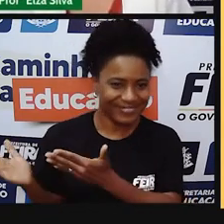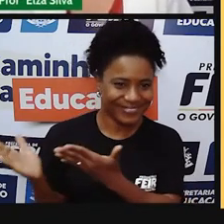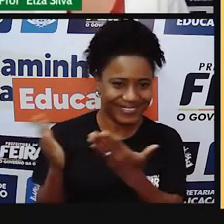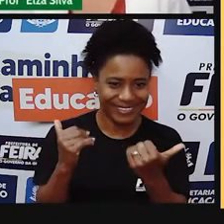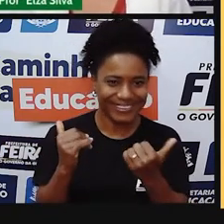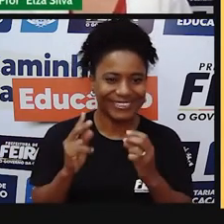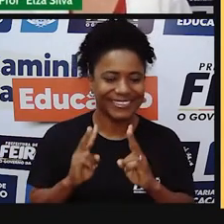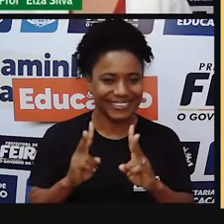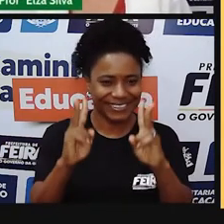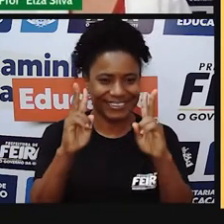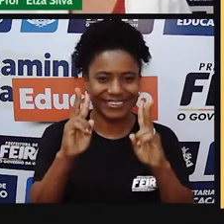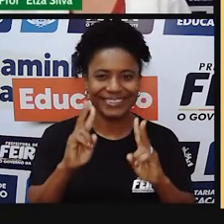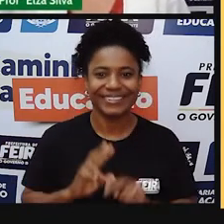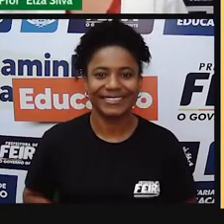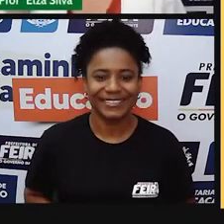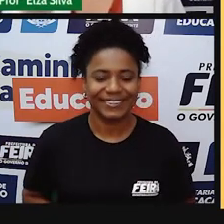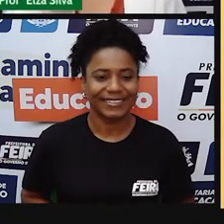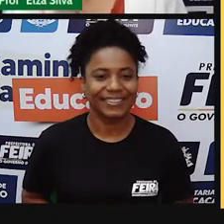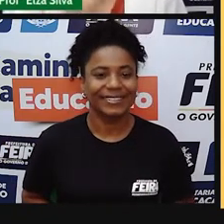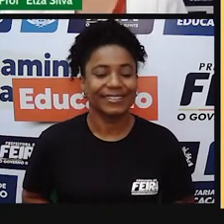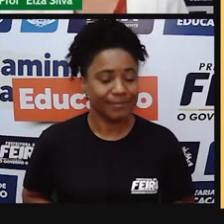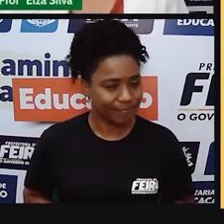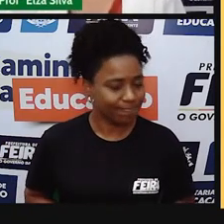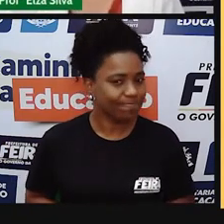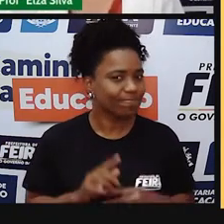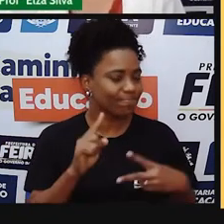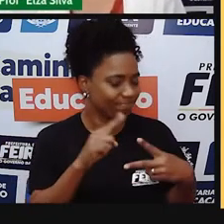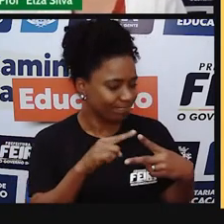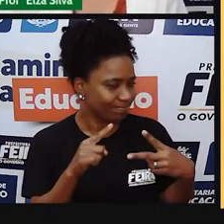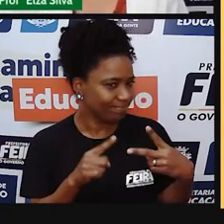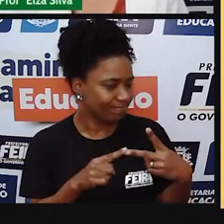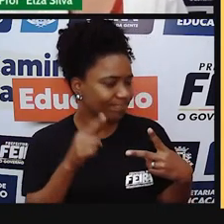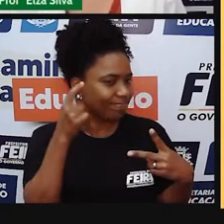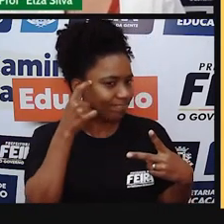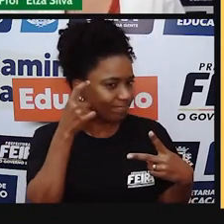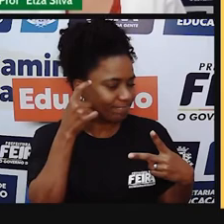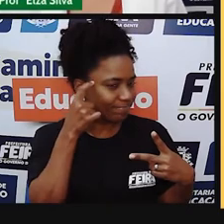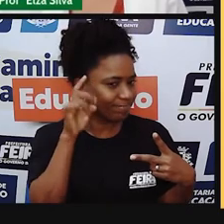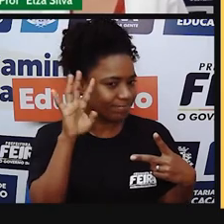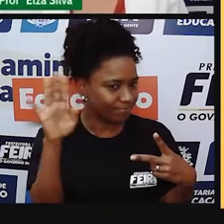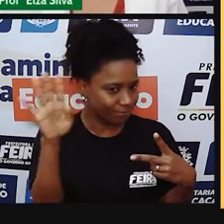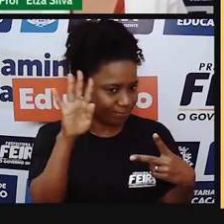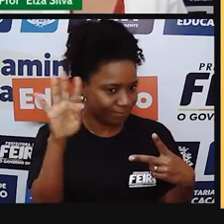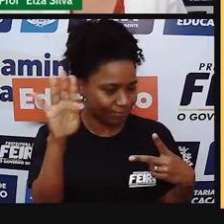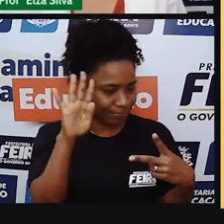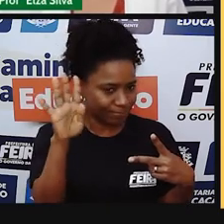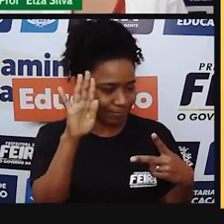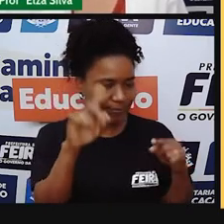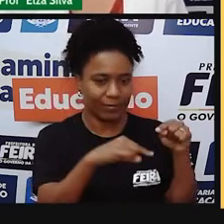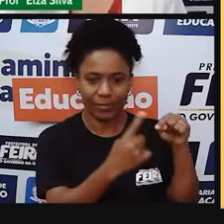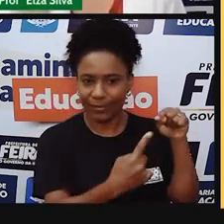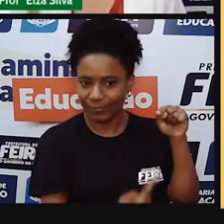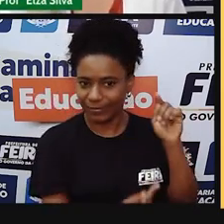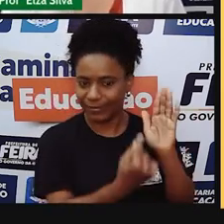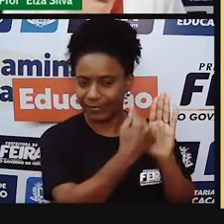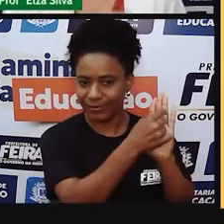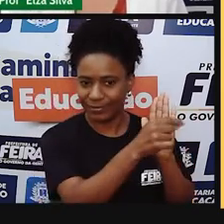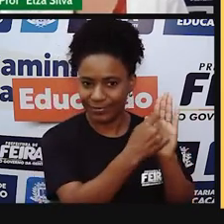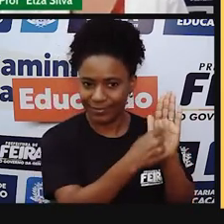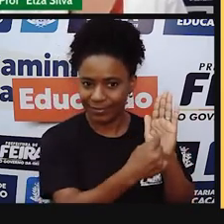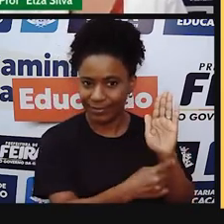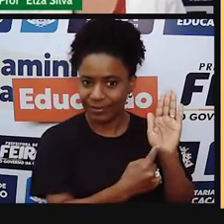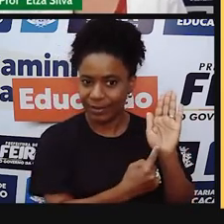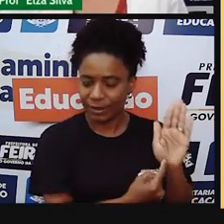Para começar, aquelas perguntinhas de sempre. Escreva-as aí em seu caderno. E responda de